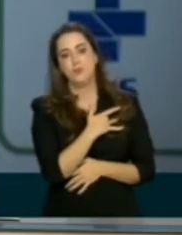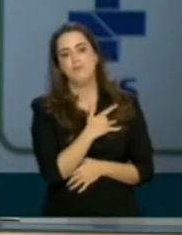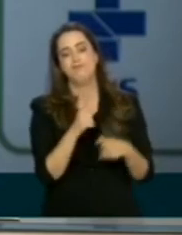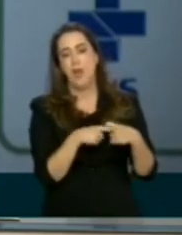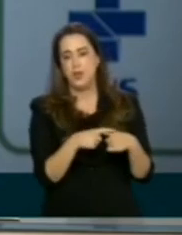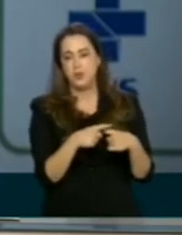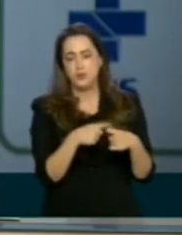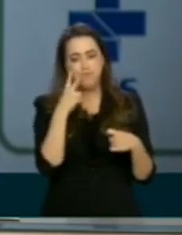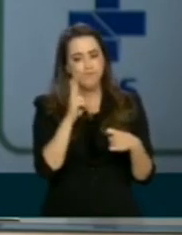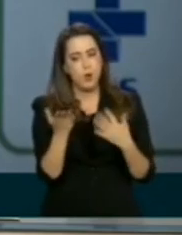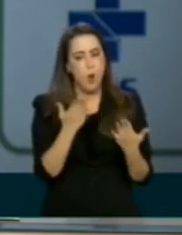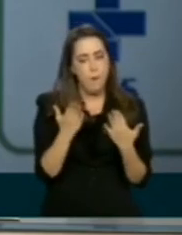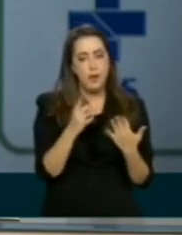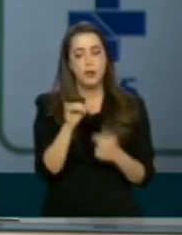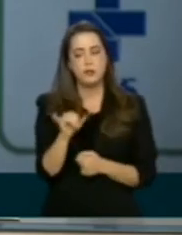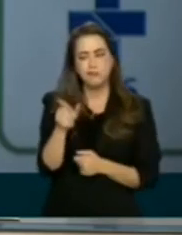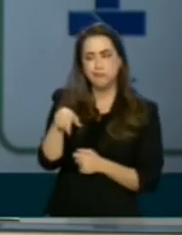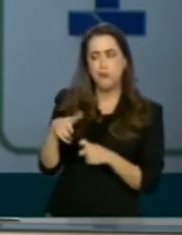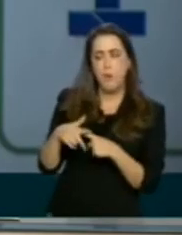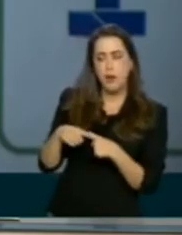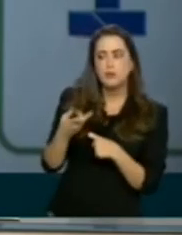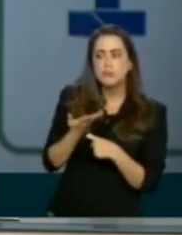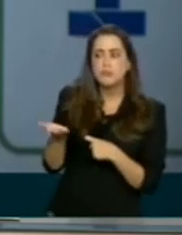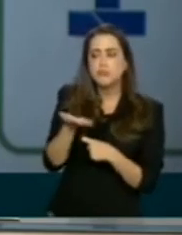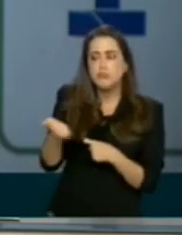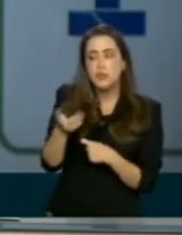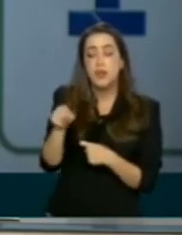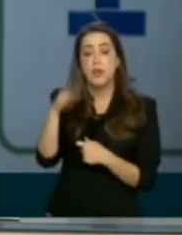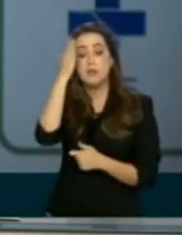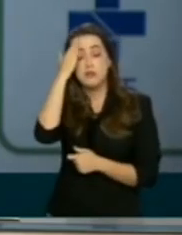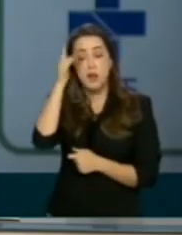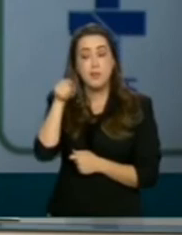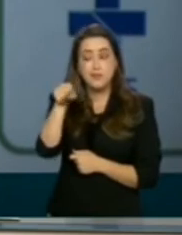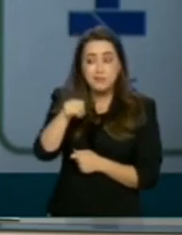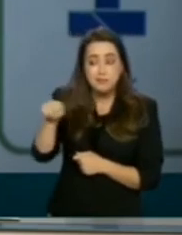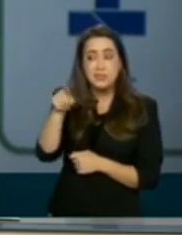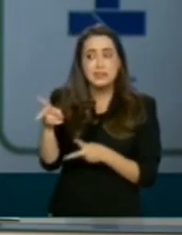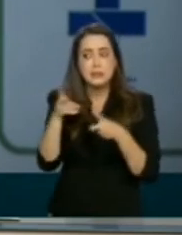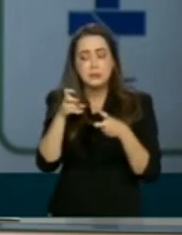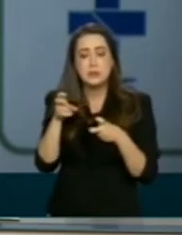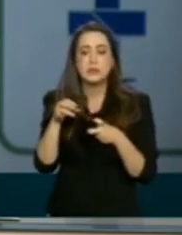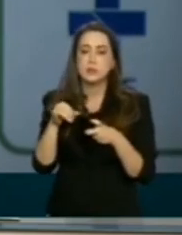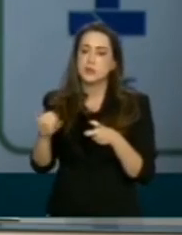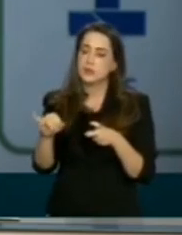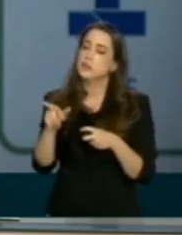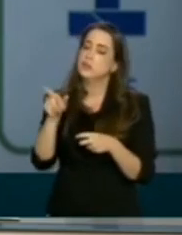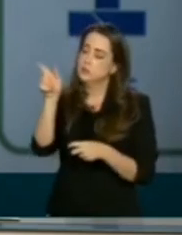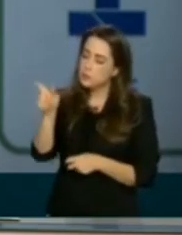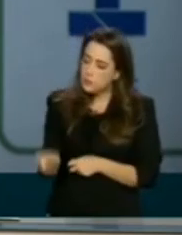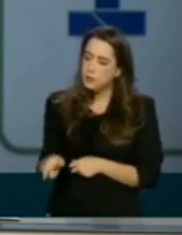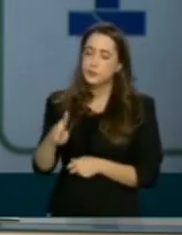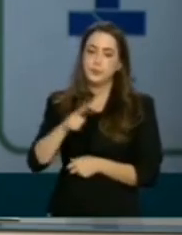né? Para que seu médico possa lhe avaliar, para que seu médico possa fazer o diagnóstico clínico que ele